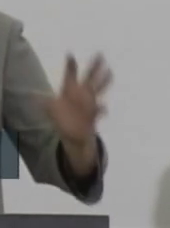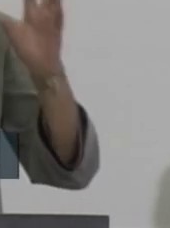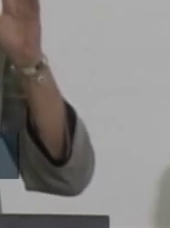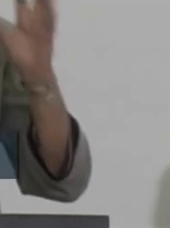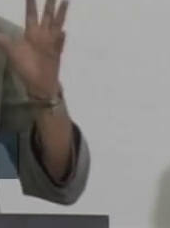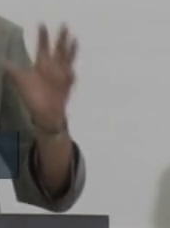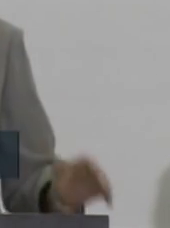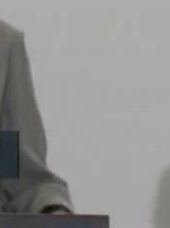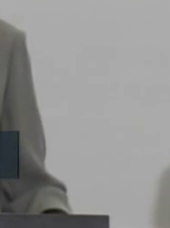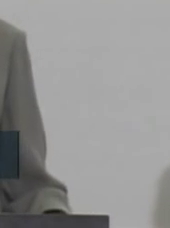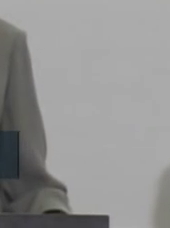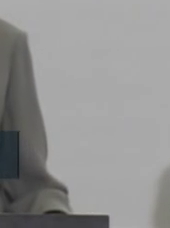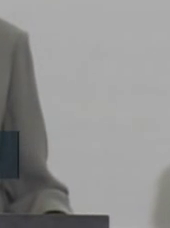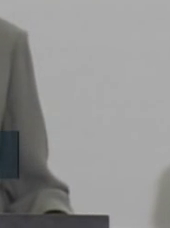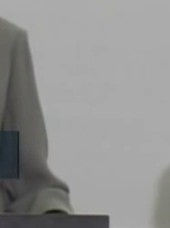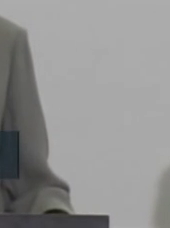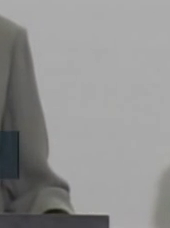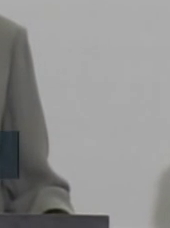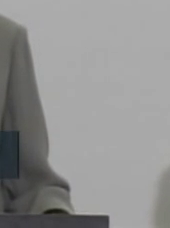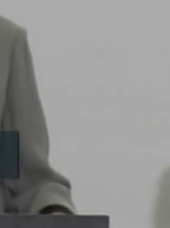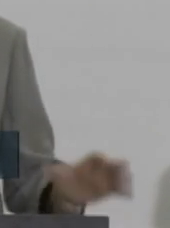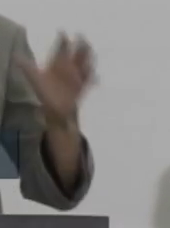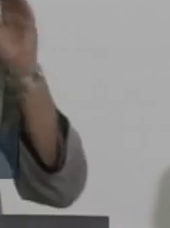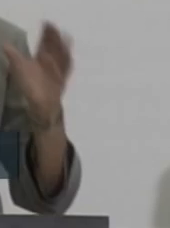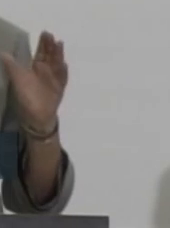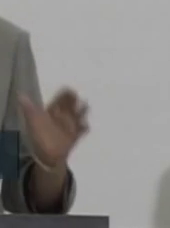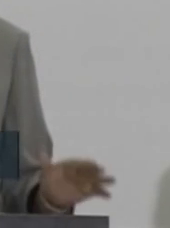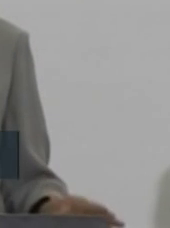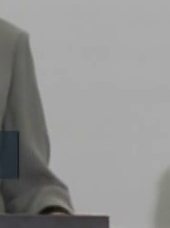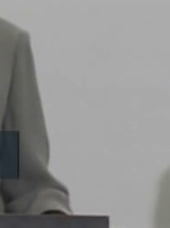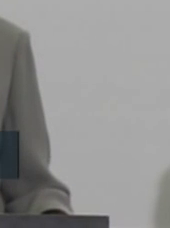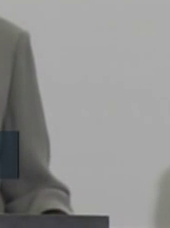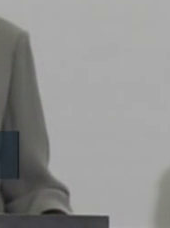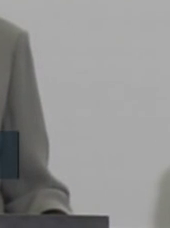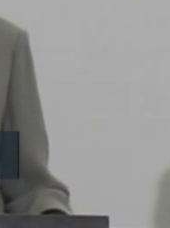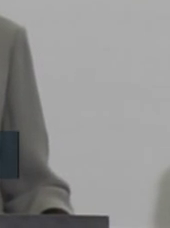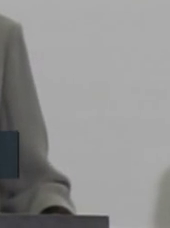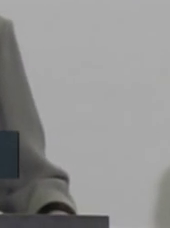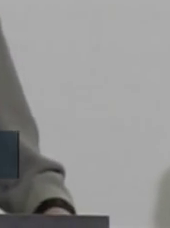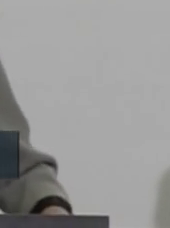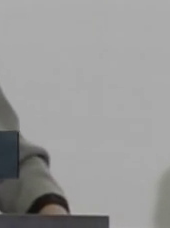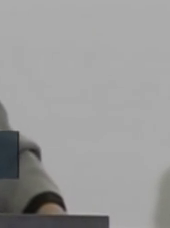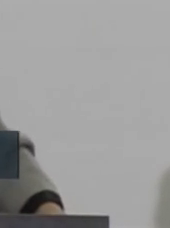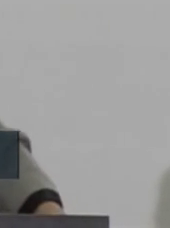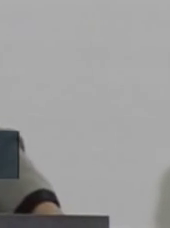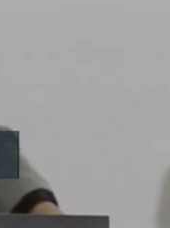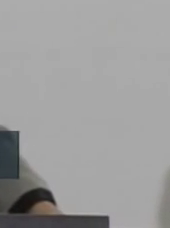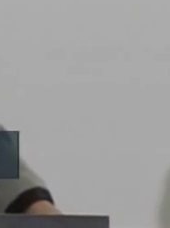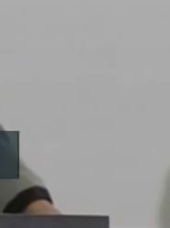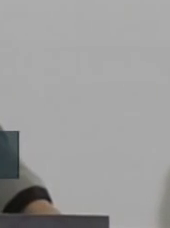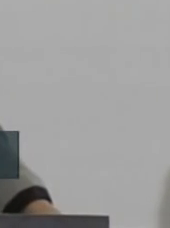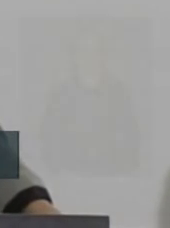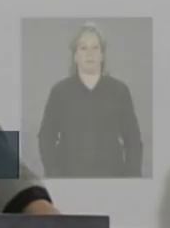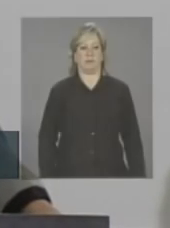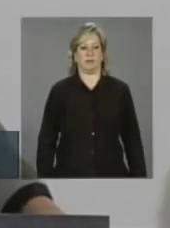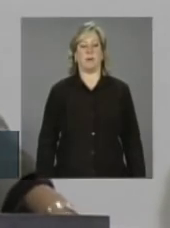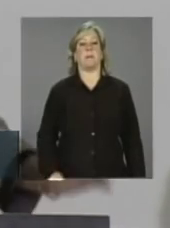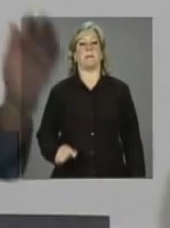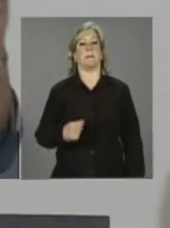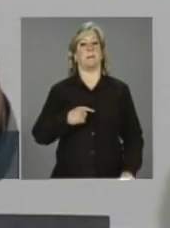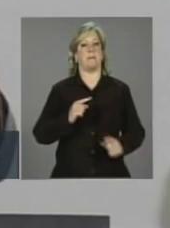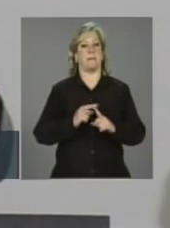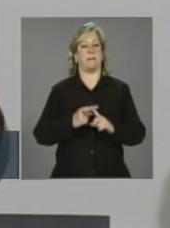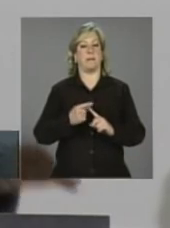é a desoneração. Mais desoneração de um lado, mais crédito,